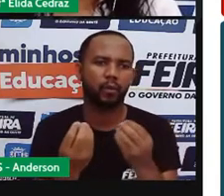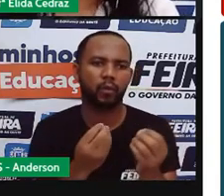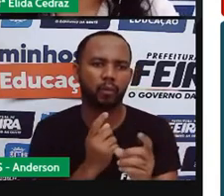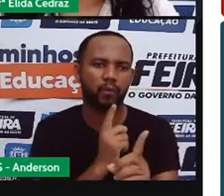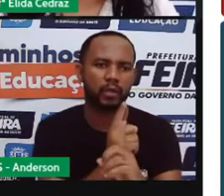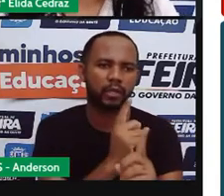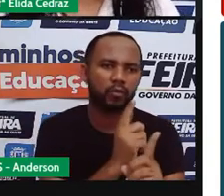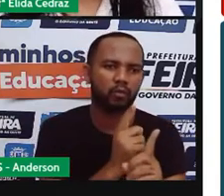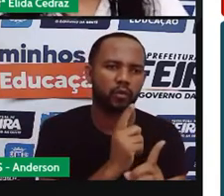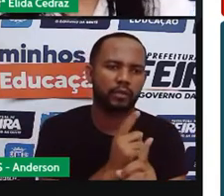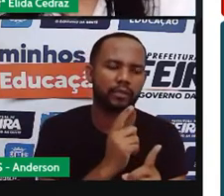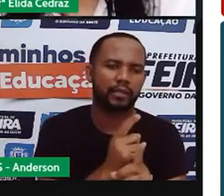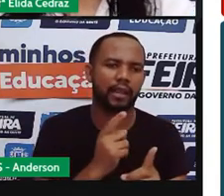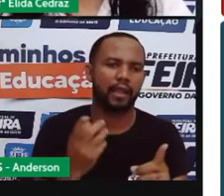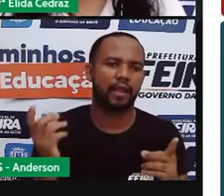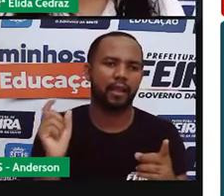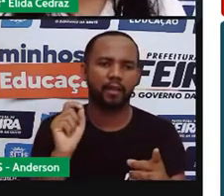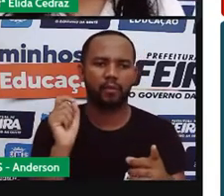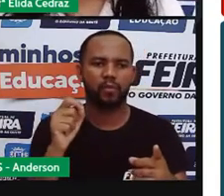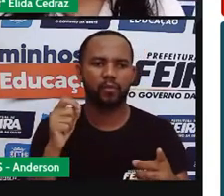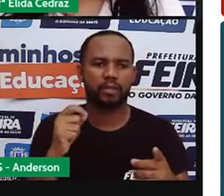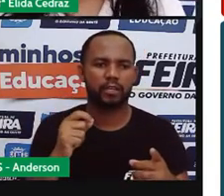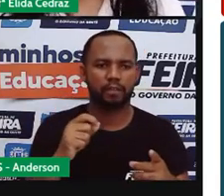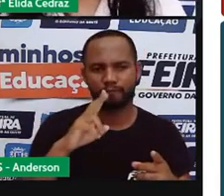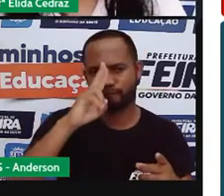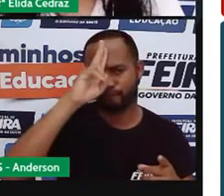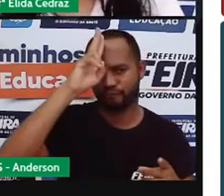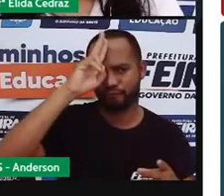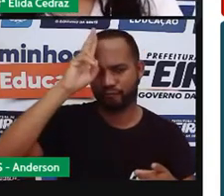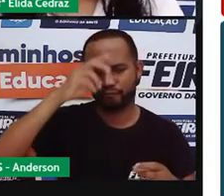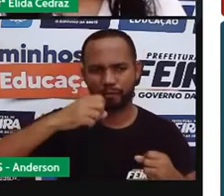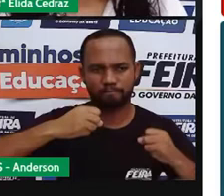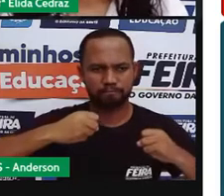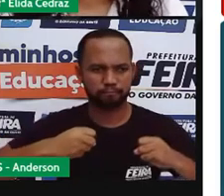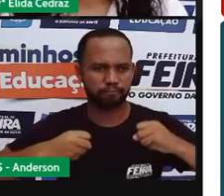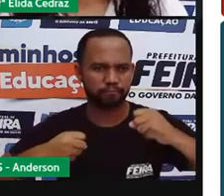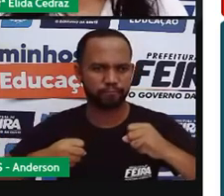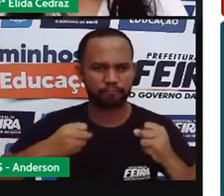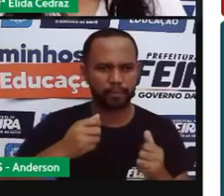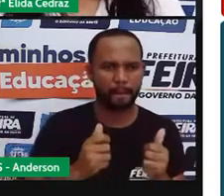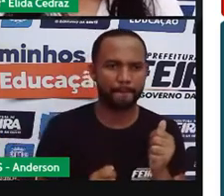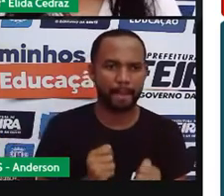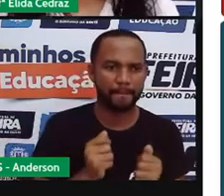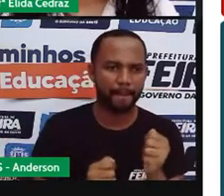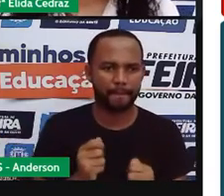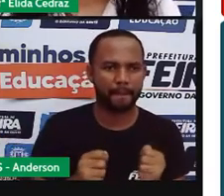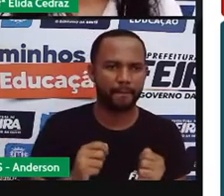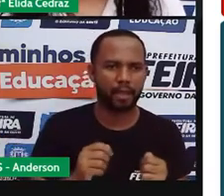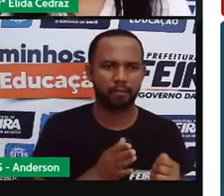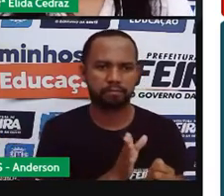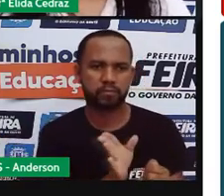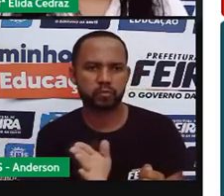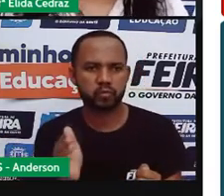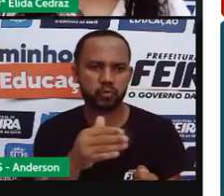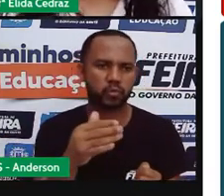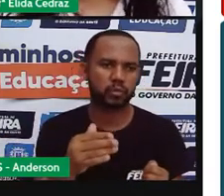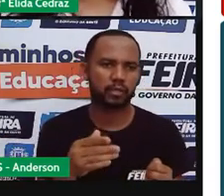forças para ficar o personagem mais forte, quando e onde virar uma curva,